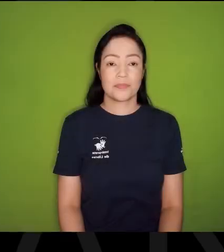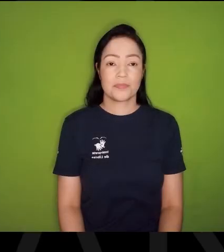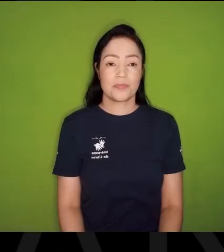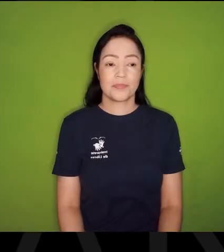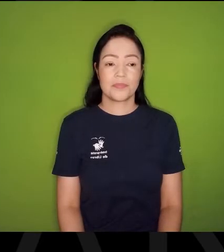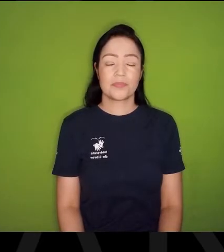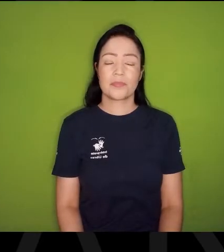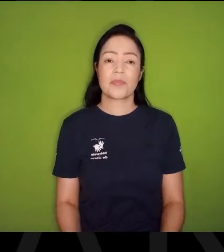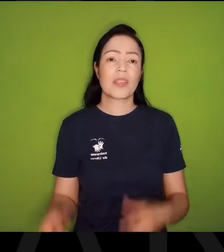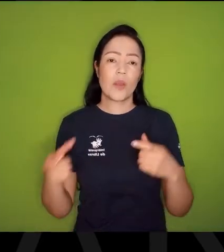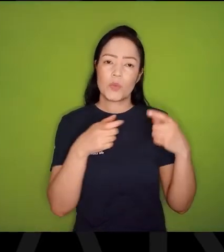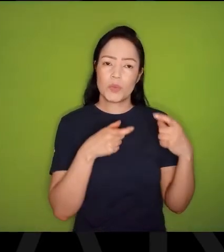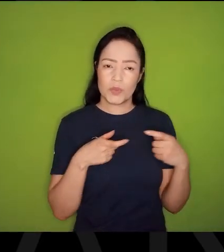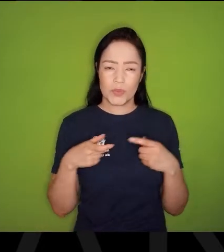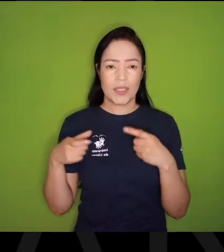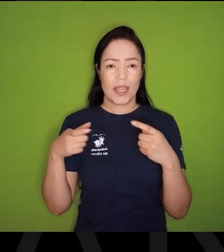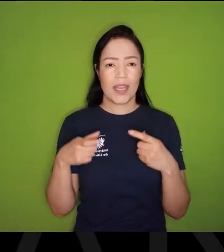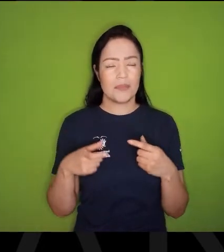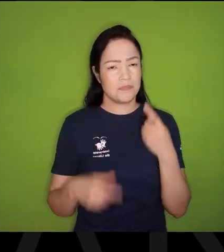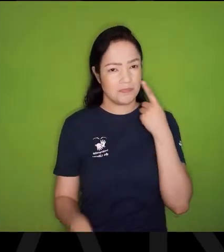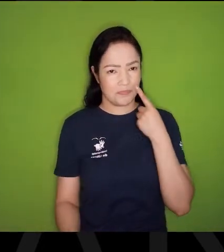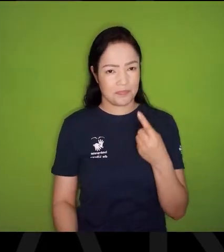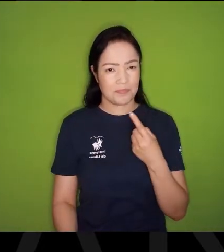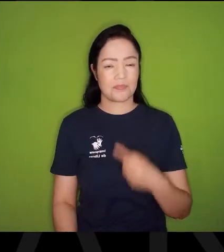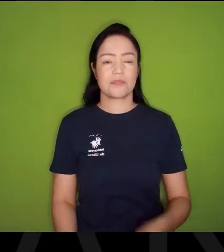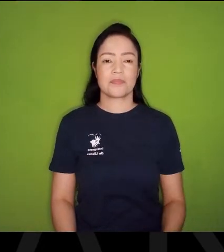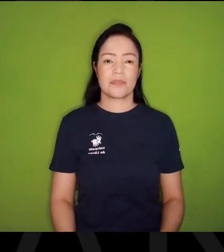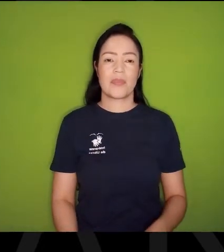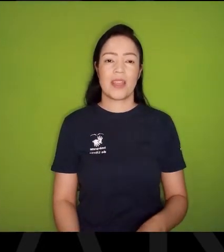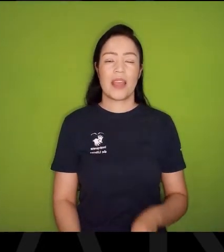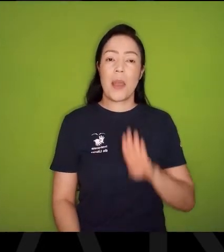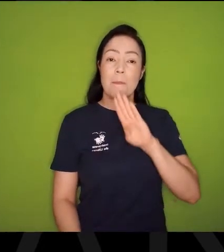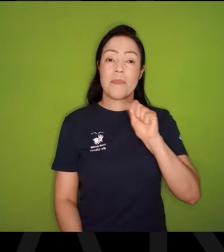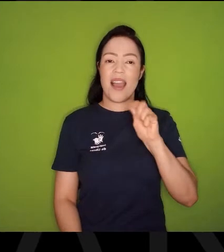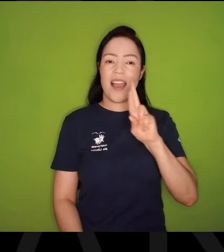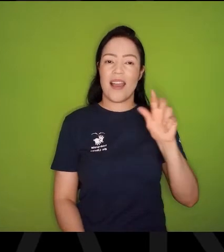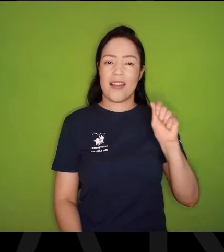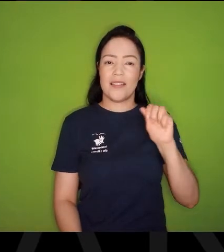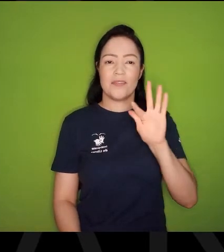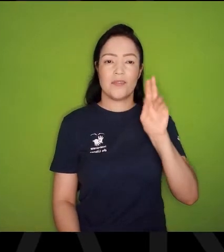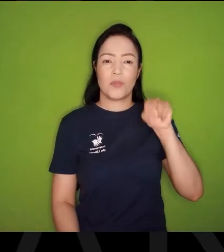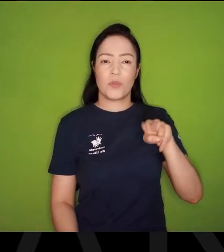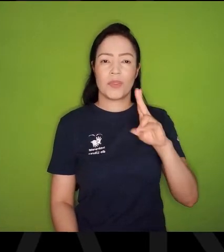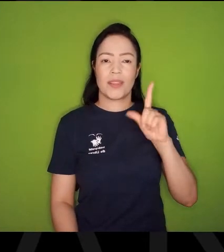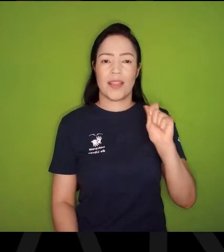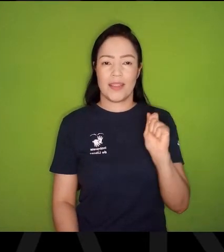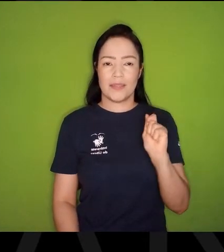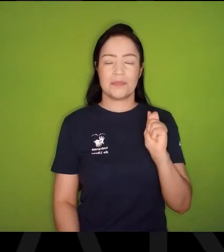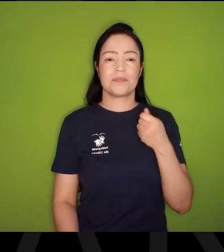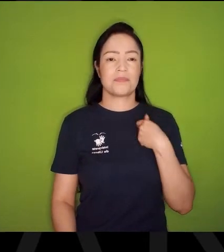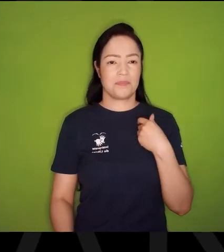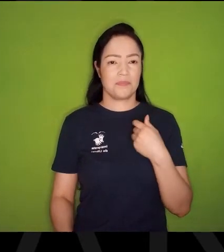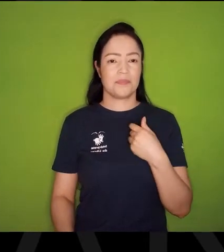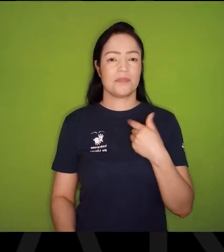Segundo lugar, Olha só, Barra Funda de novo, Fui,